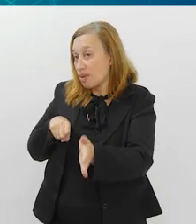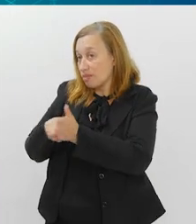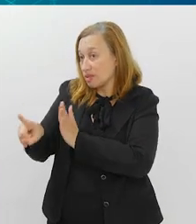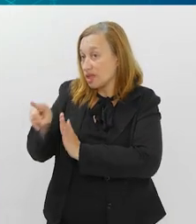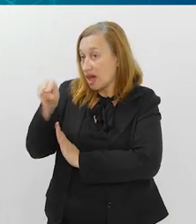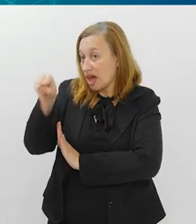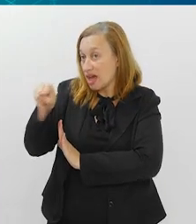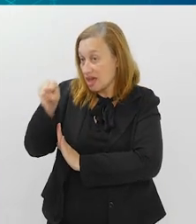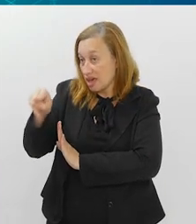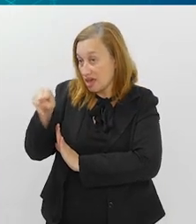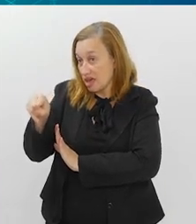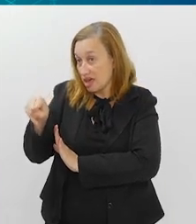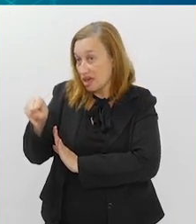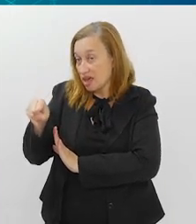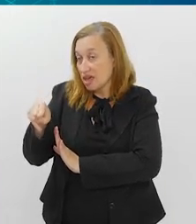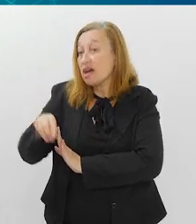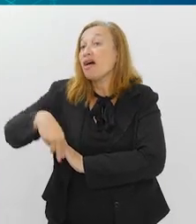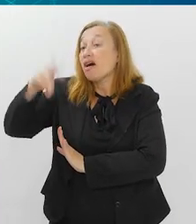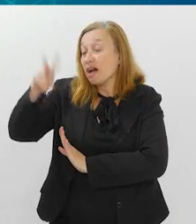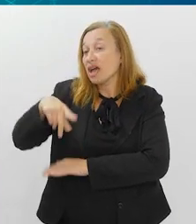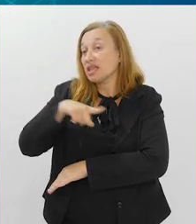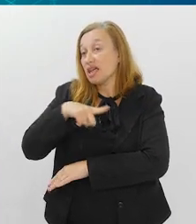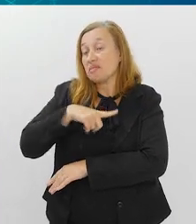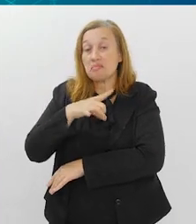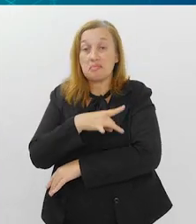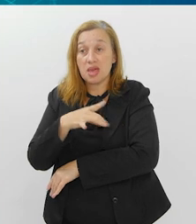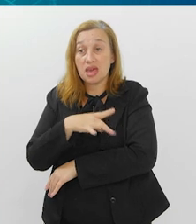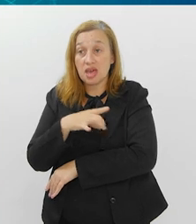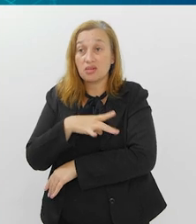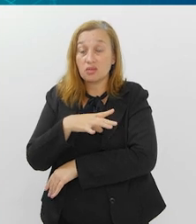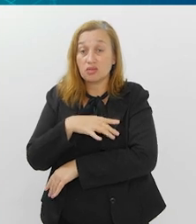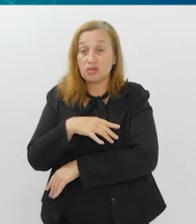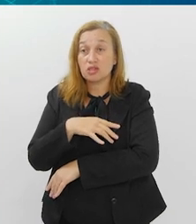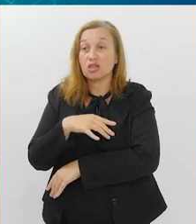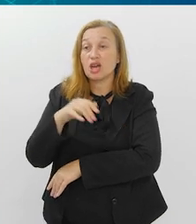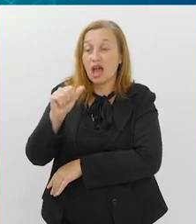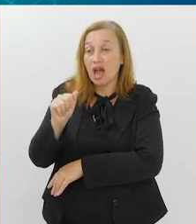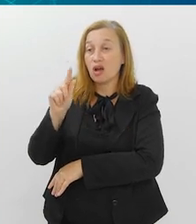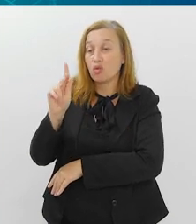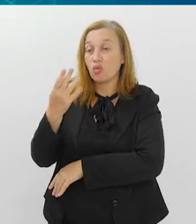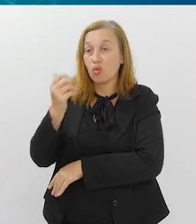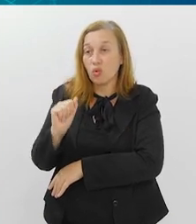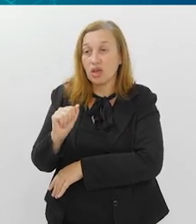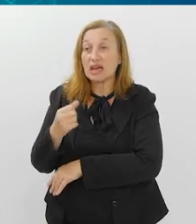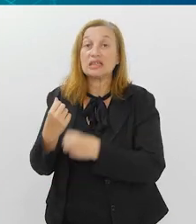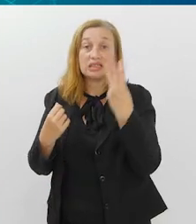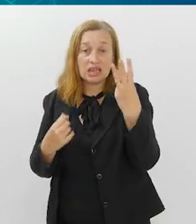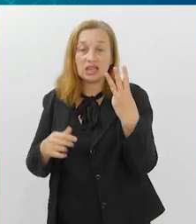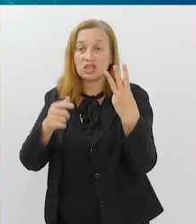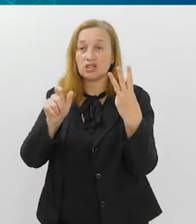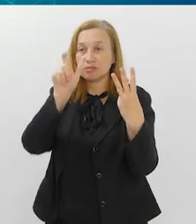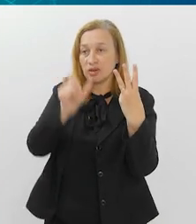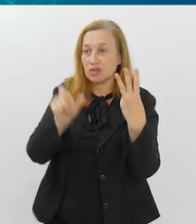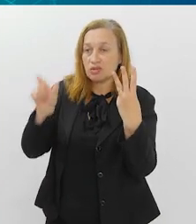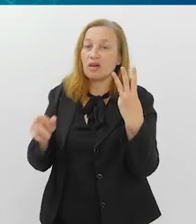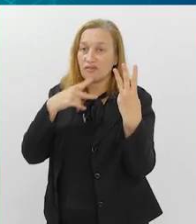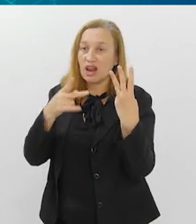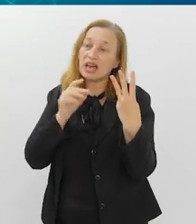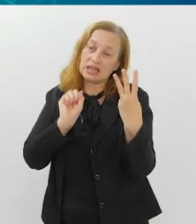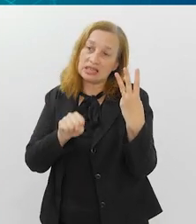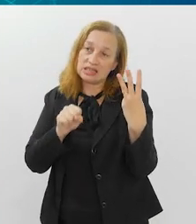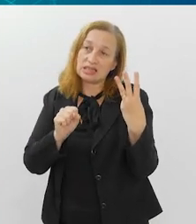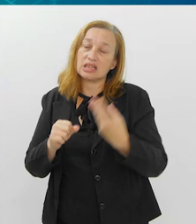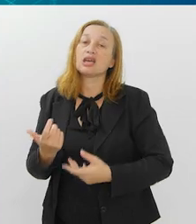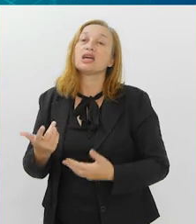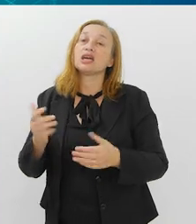três vão levantar a mão, porque é muito comum esse medo. E a gente precisa trabalhar essas estratégias também